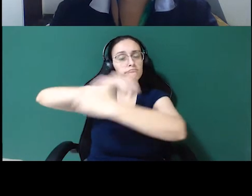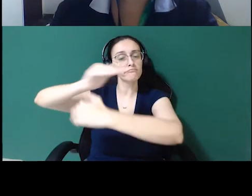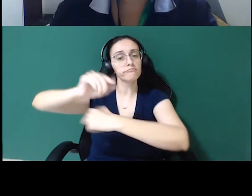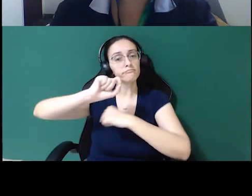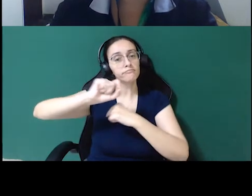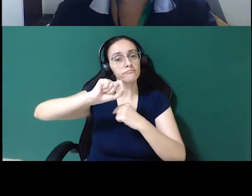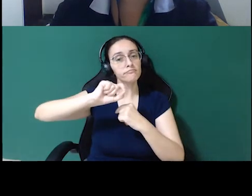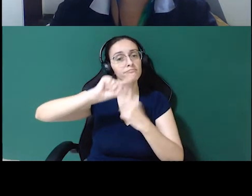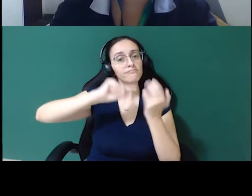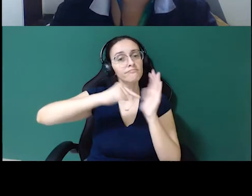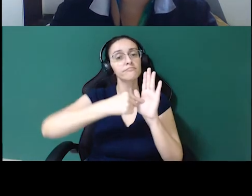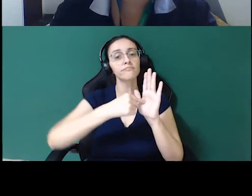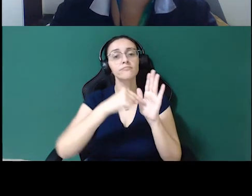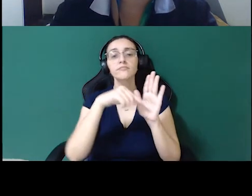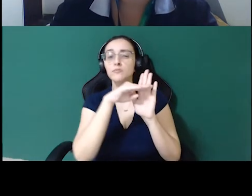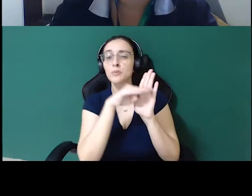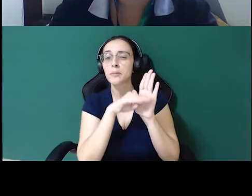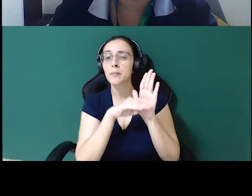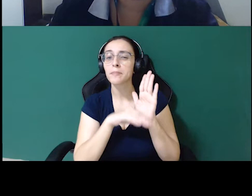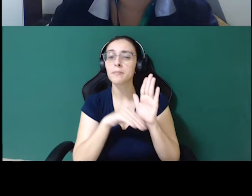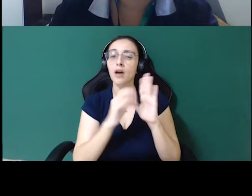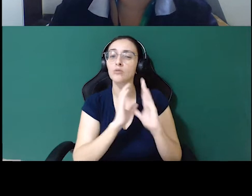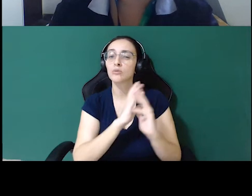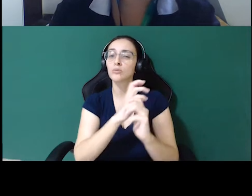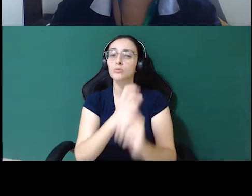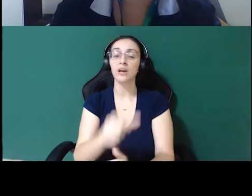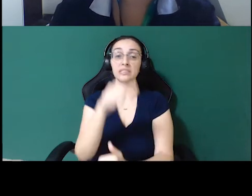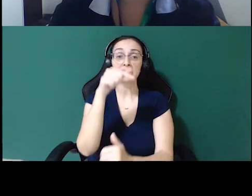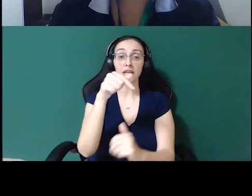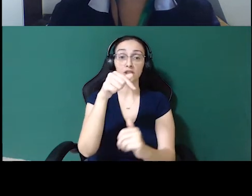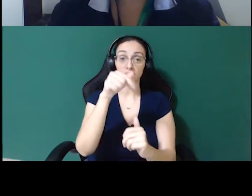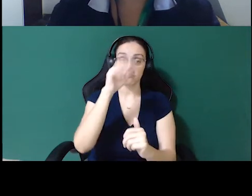que são os sete princípios do empoderamento das mulheres.